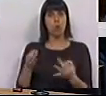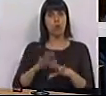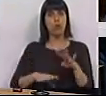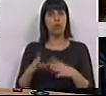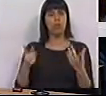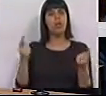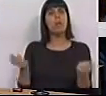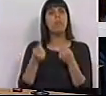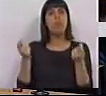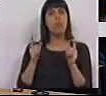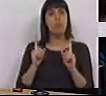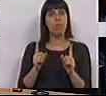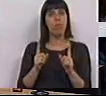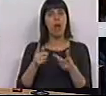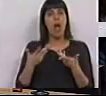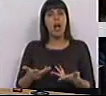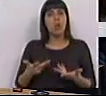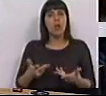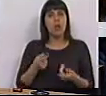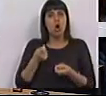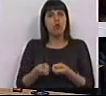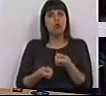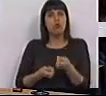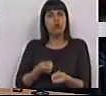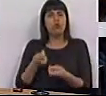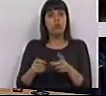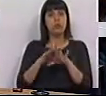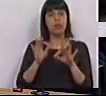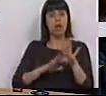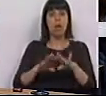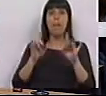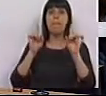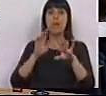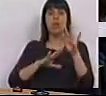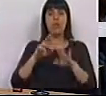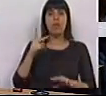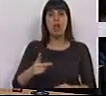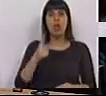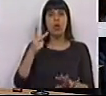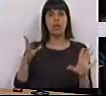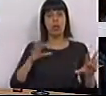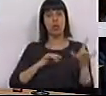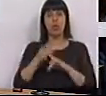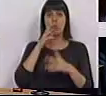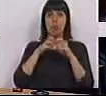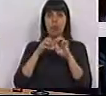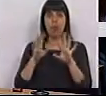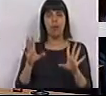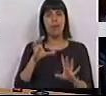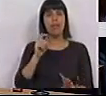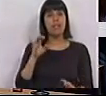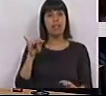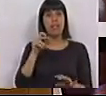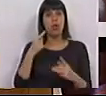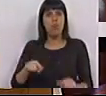fez, promover uma atualização gradual, como fez, só que só fez para dois anos, Sra. Deputada Cecília.